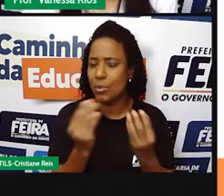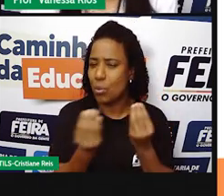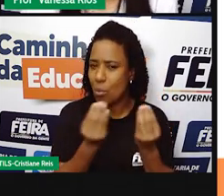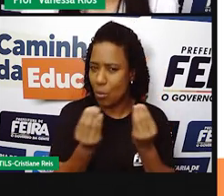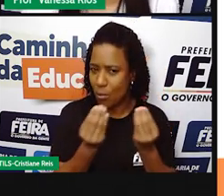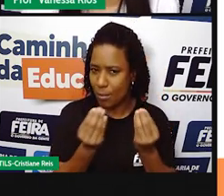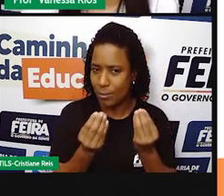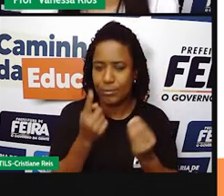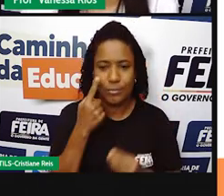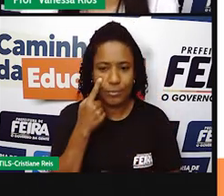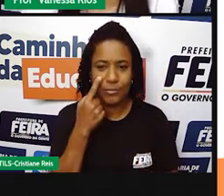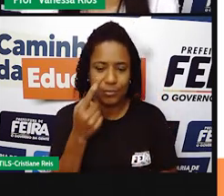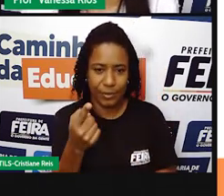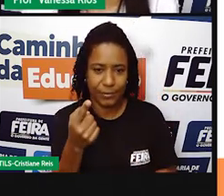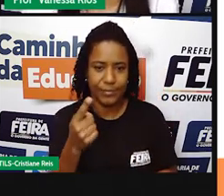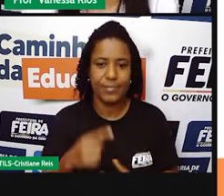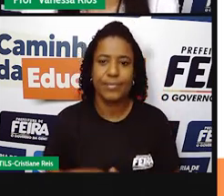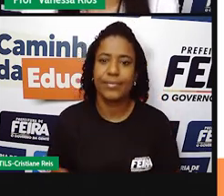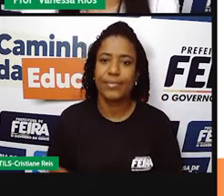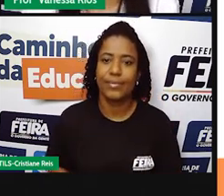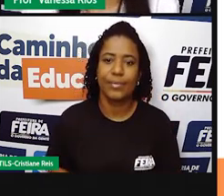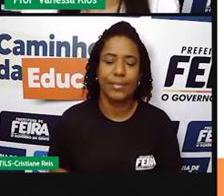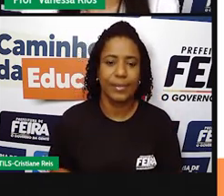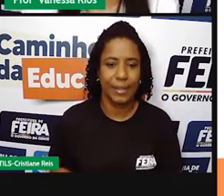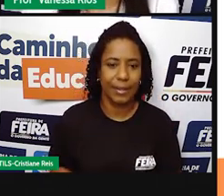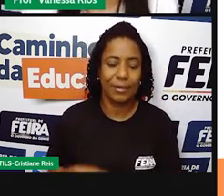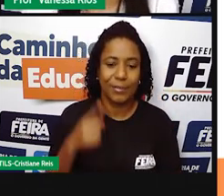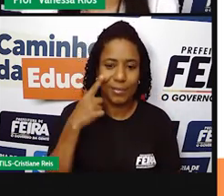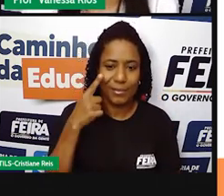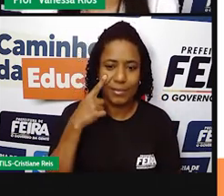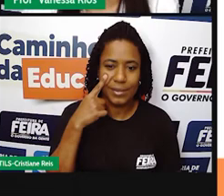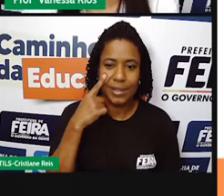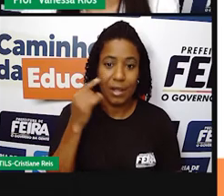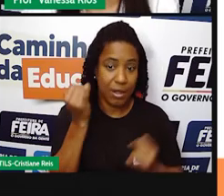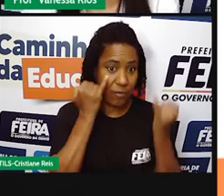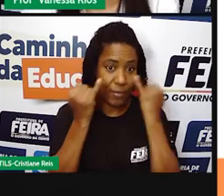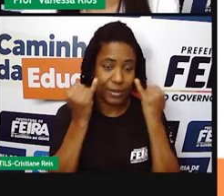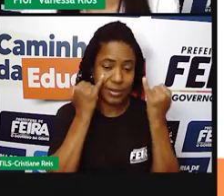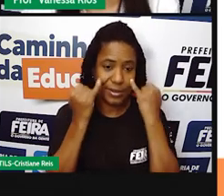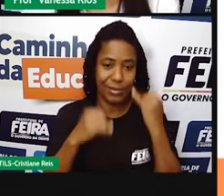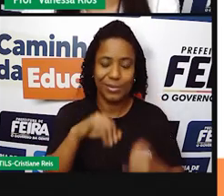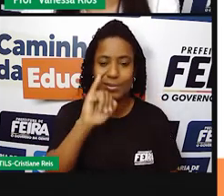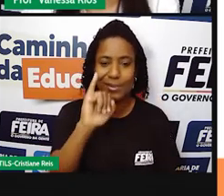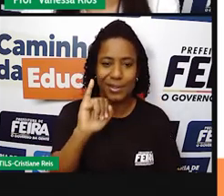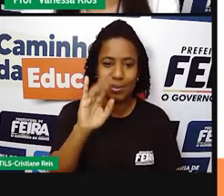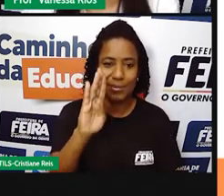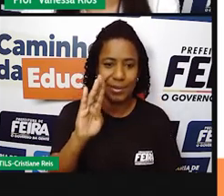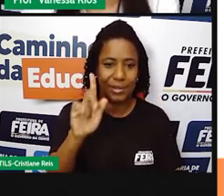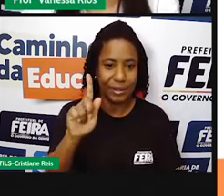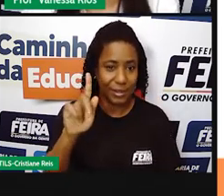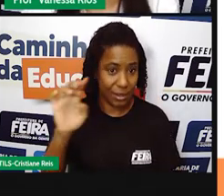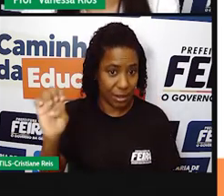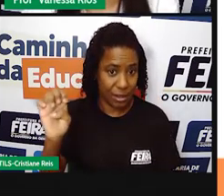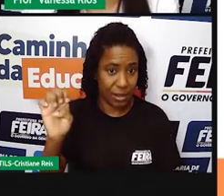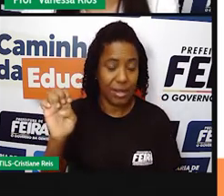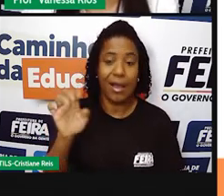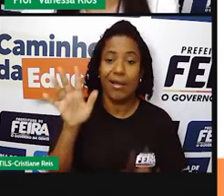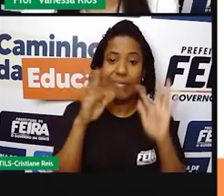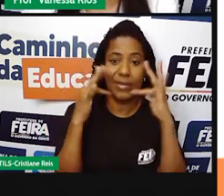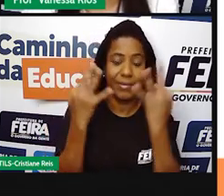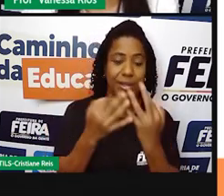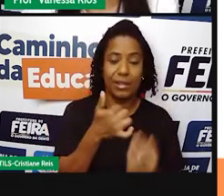Brasil. Então, segundo dados aí, né? Do IBGE, as famílias, elas têm 16